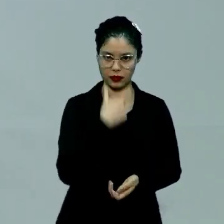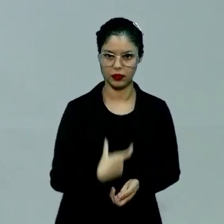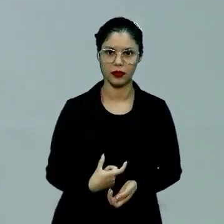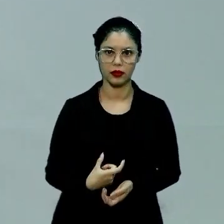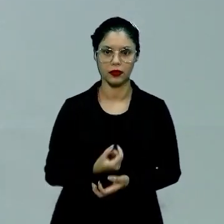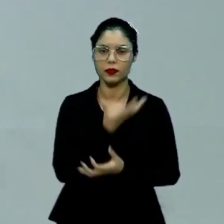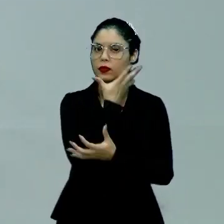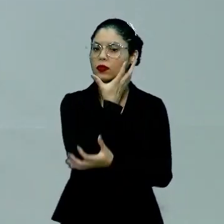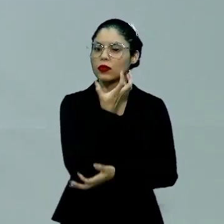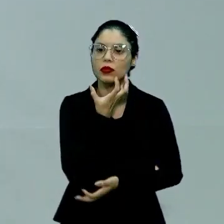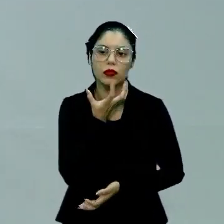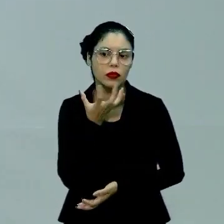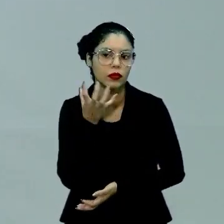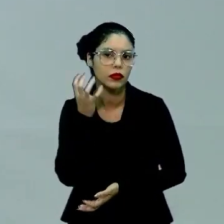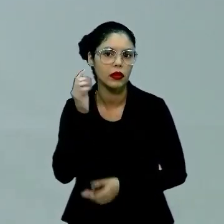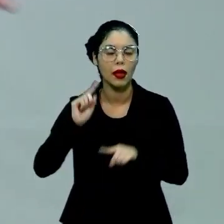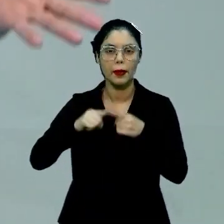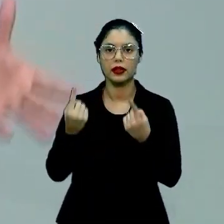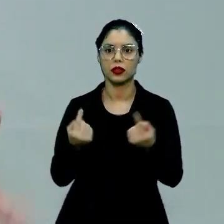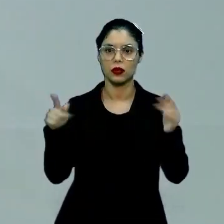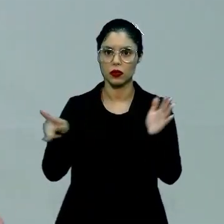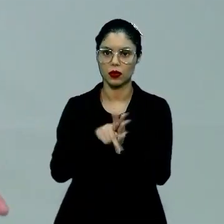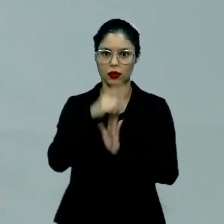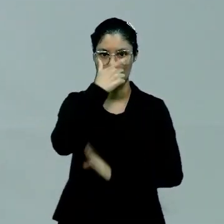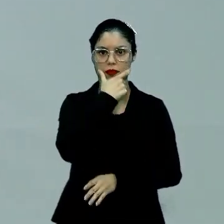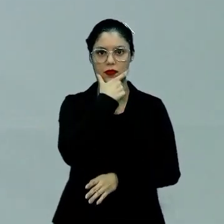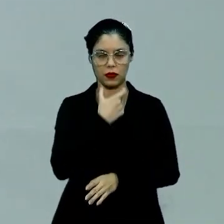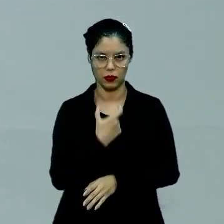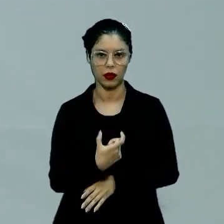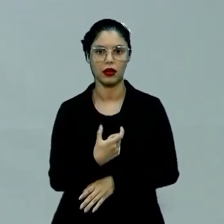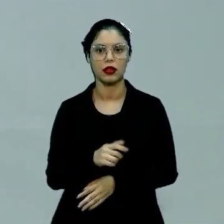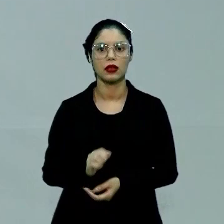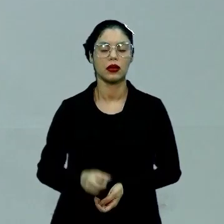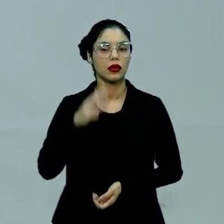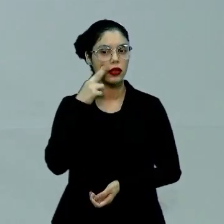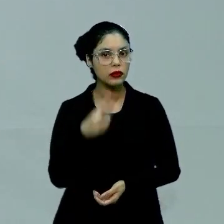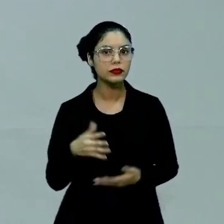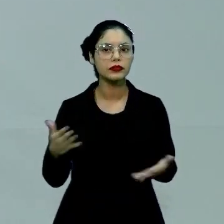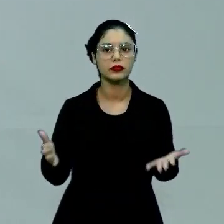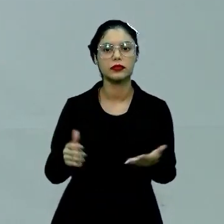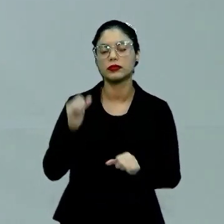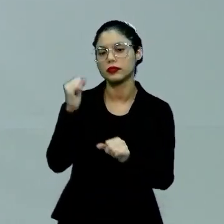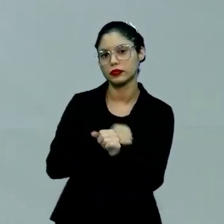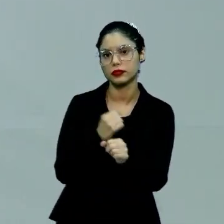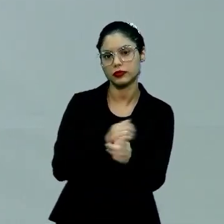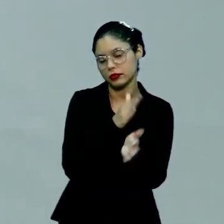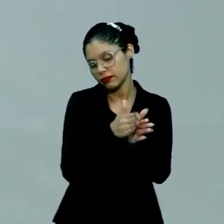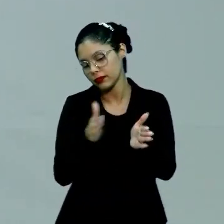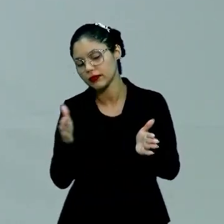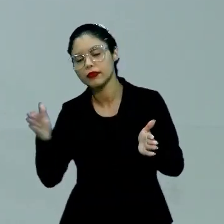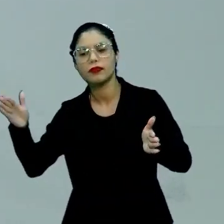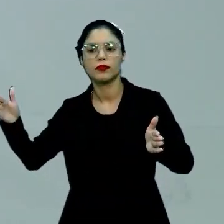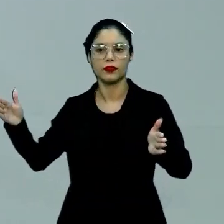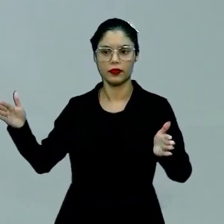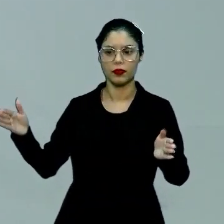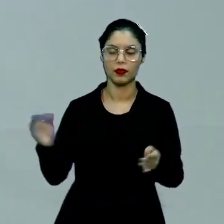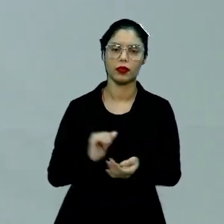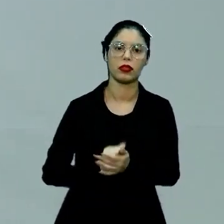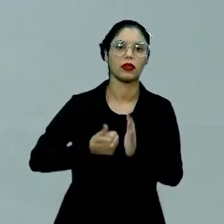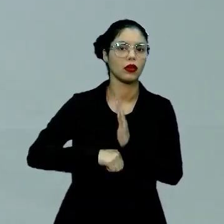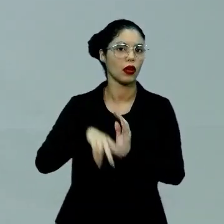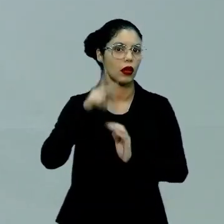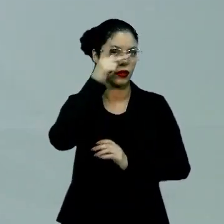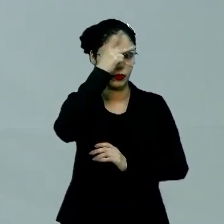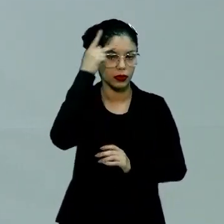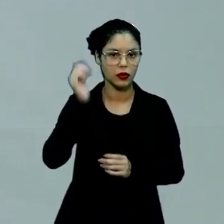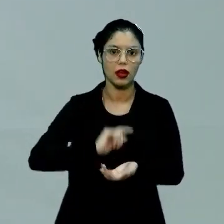uma barba, mas eu não me defino por uma barba, porque eu não sou só uma barba. Então, vejam que a construção e a definição e a identificação de um ser